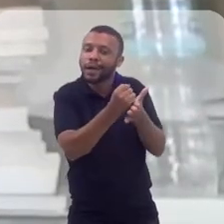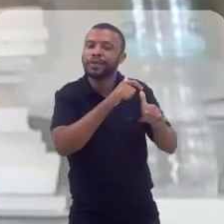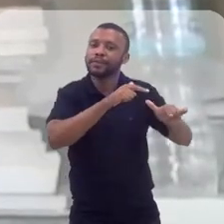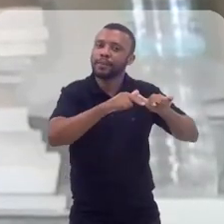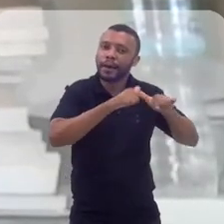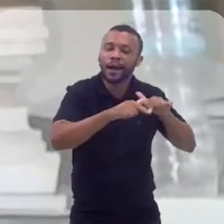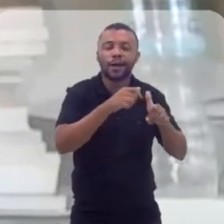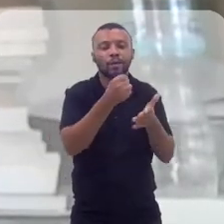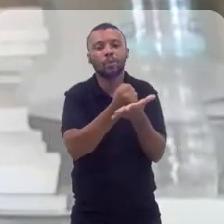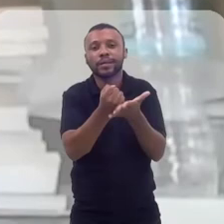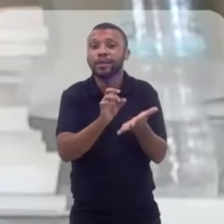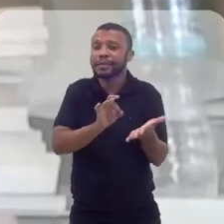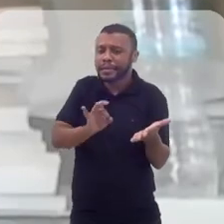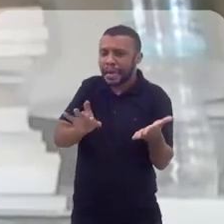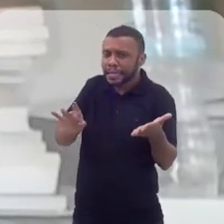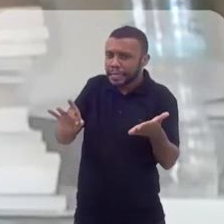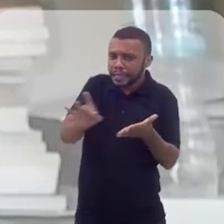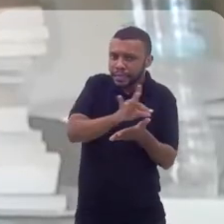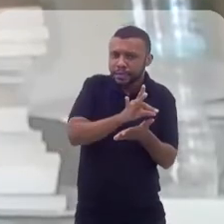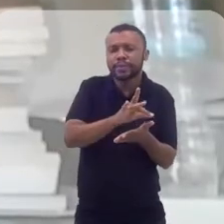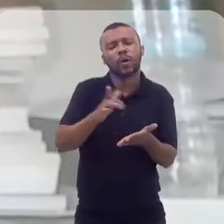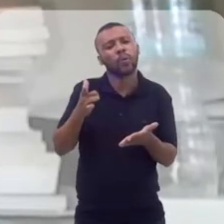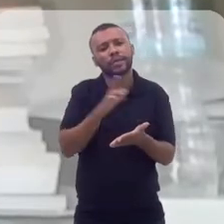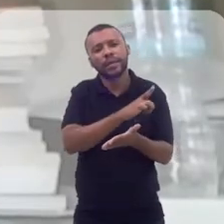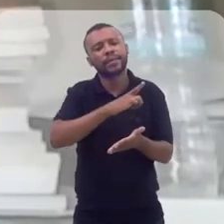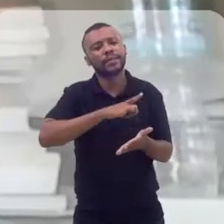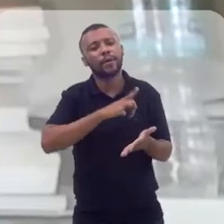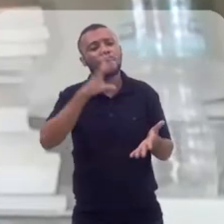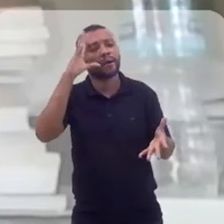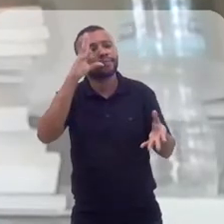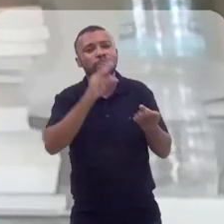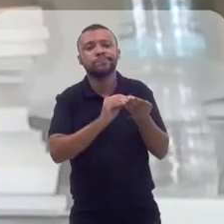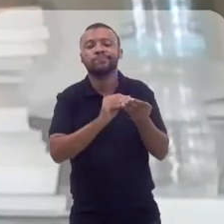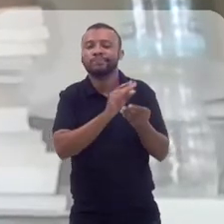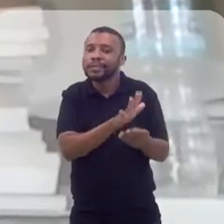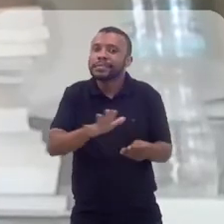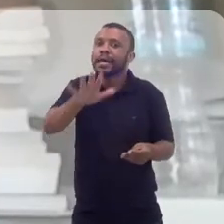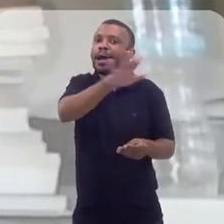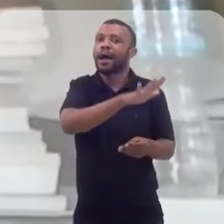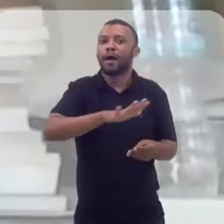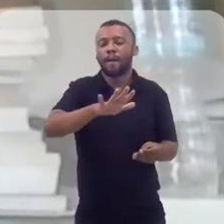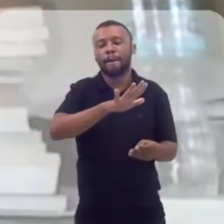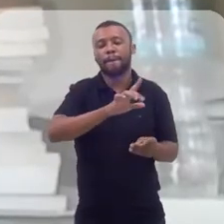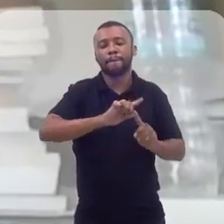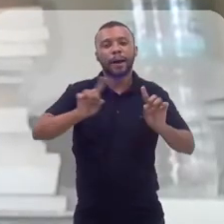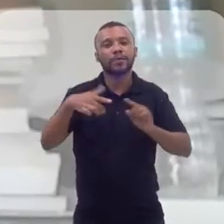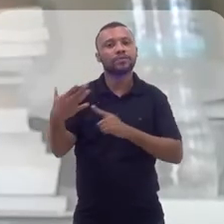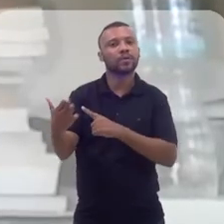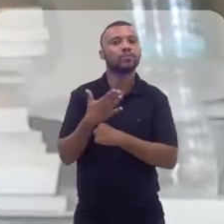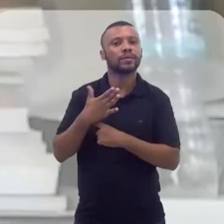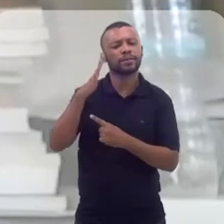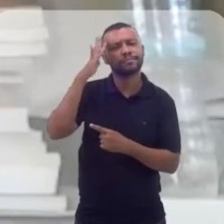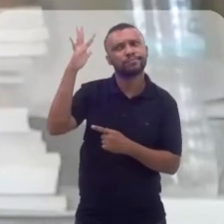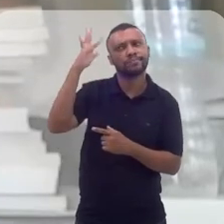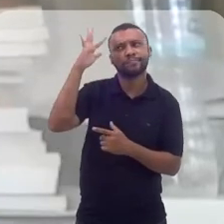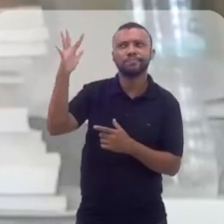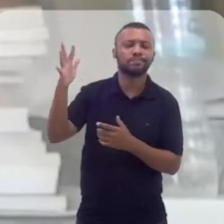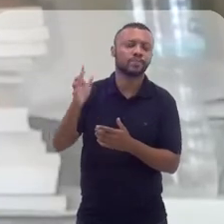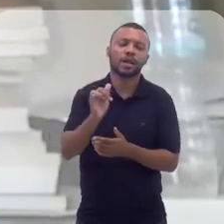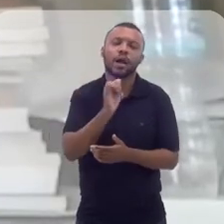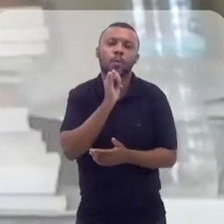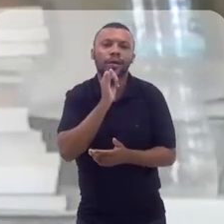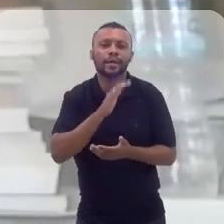contratos de trabalho, de patrocínio, que você consegue ter uma visibilidade mais ampla. Mas, ainda assim, ajuda a gente a ter uma dimensão. Por exemplo,